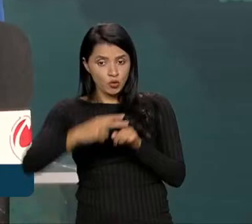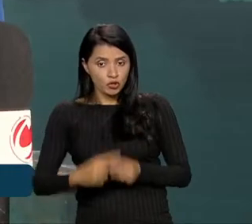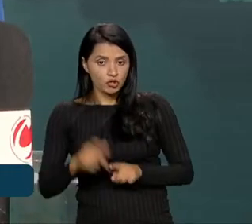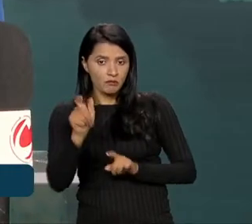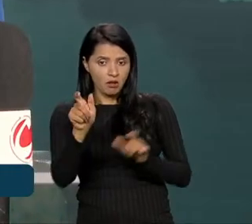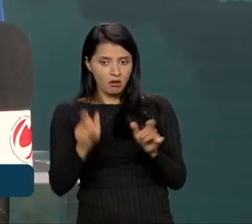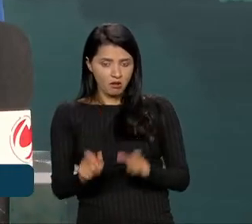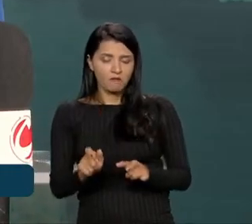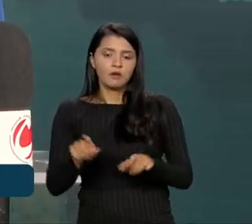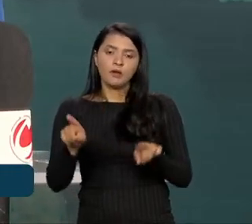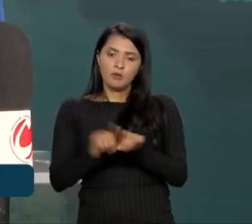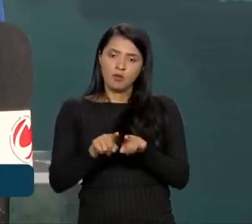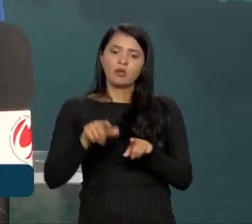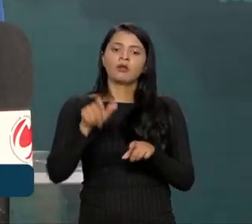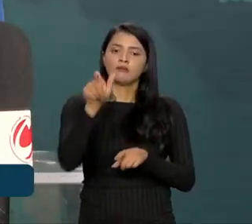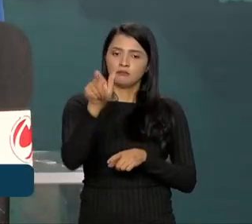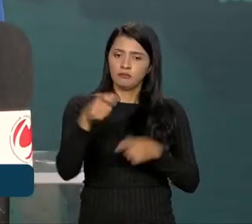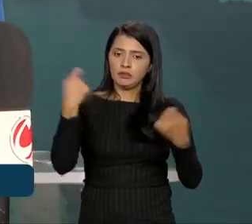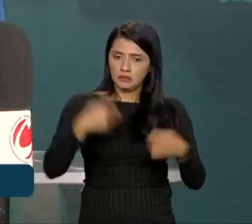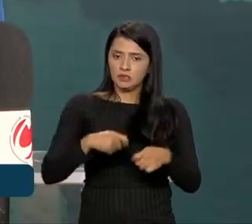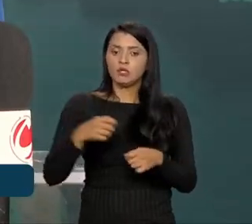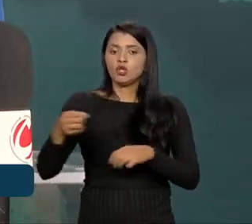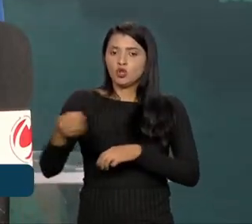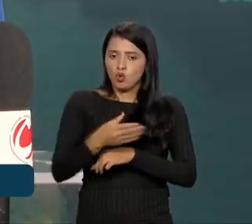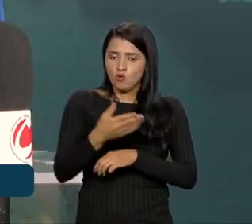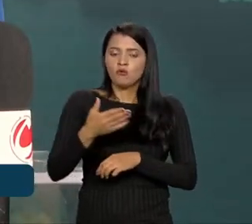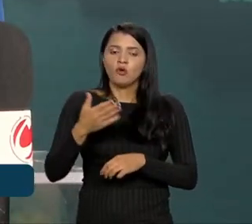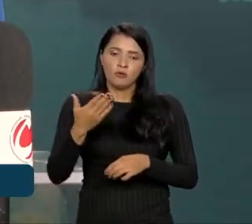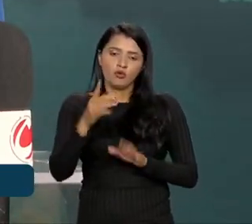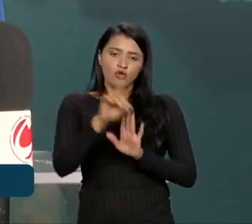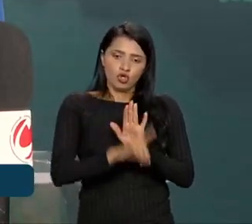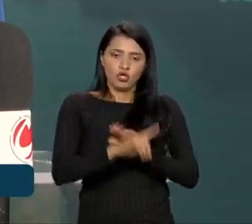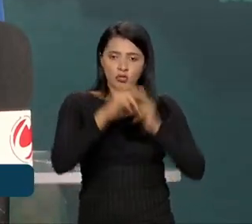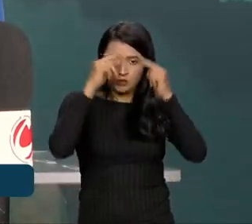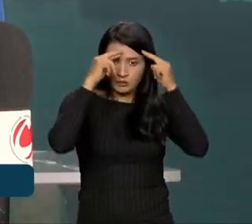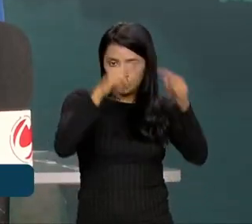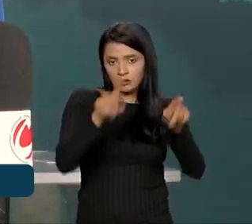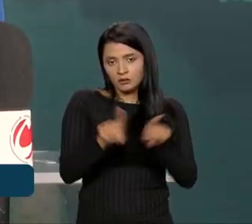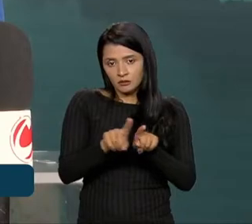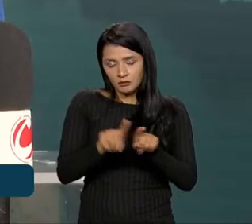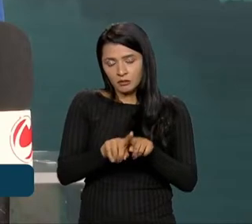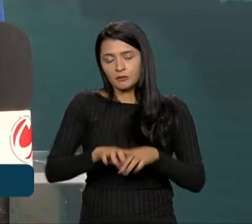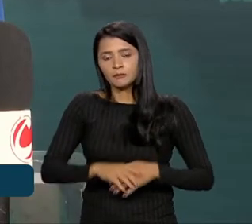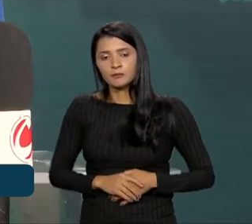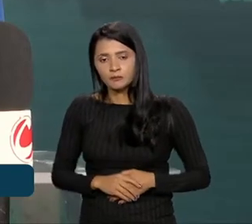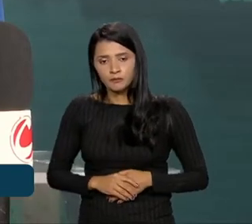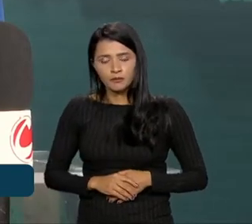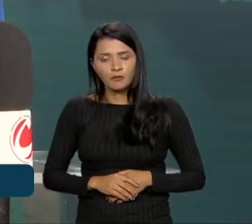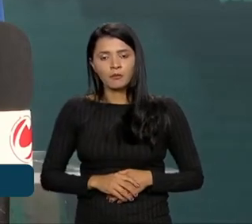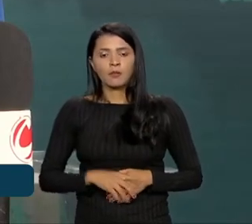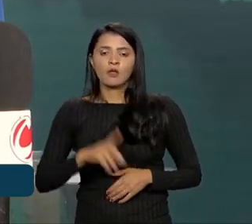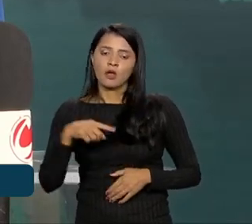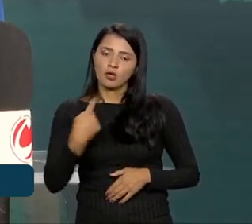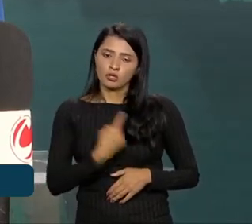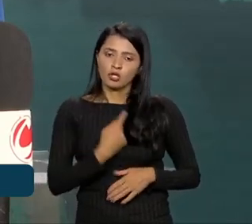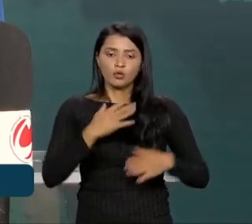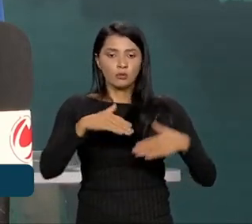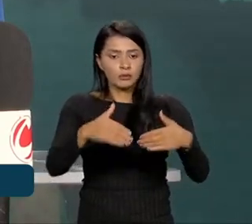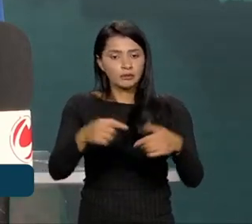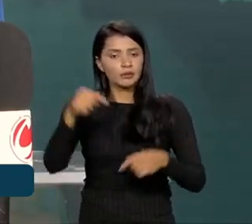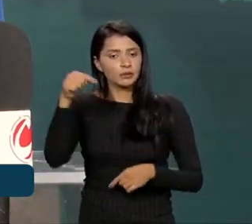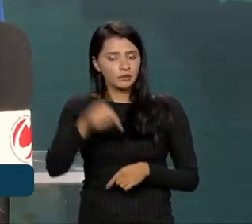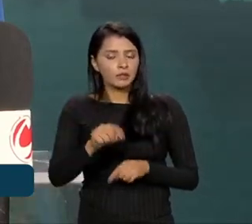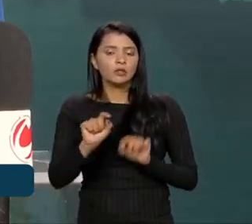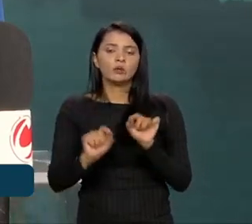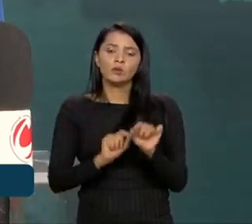porque esses termos também precisam ser atualizados para que os direitos sejam respeitados, né gente? Bom, nós estamos num processo aqui de